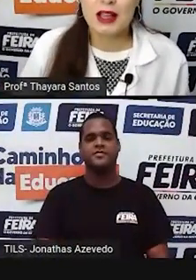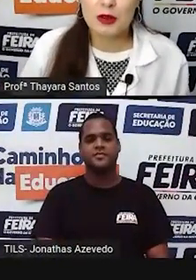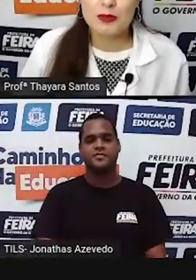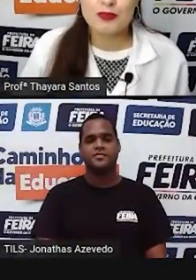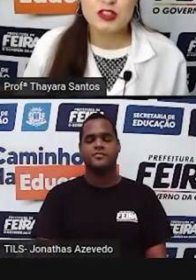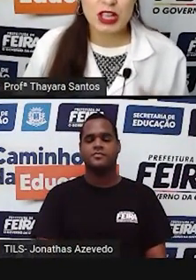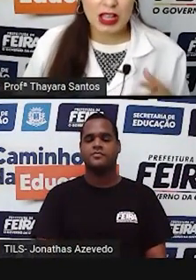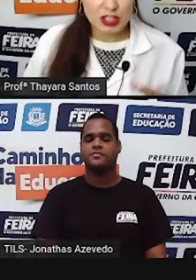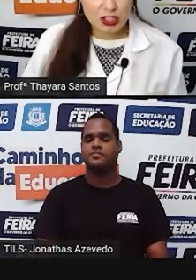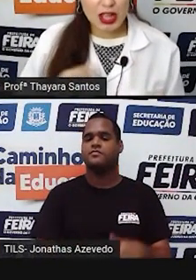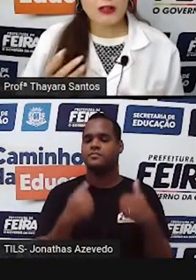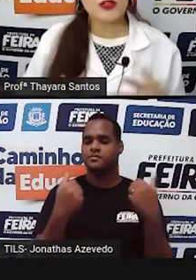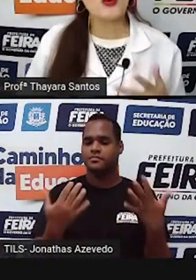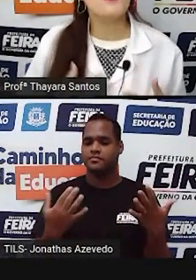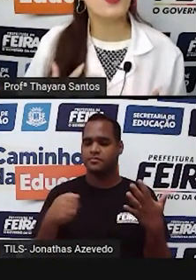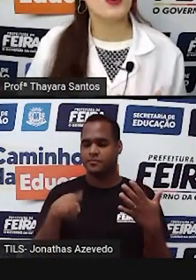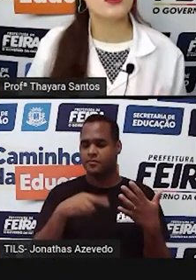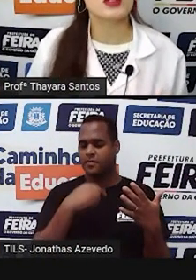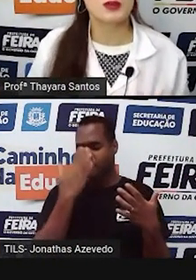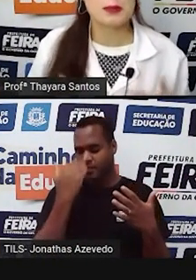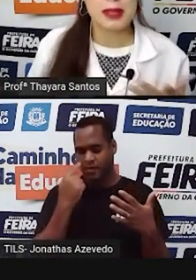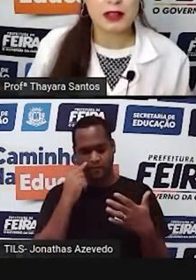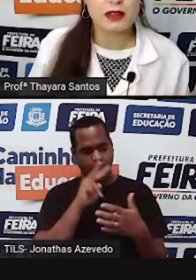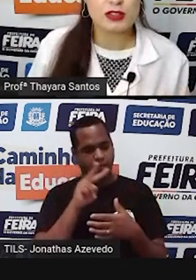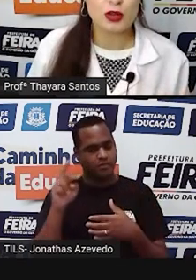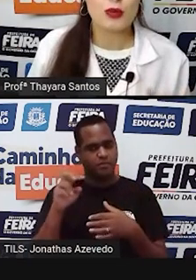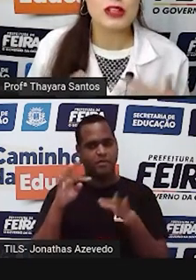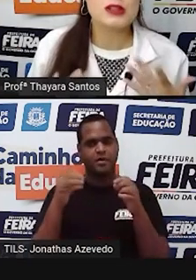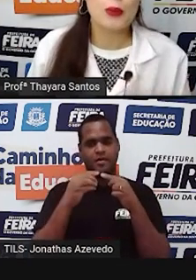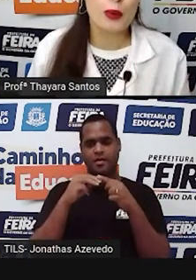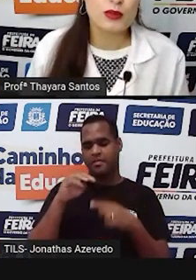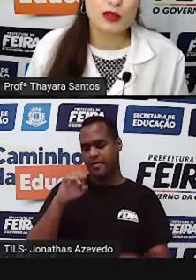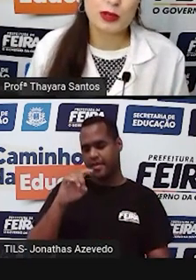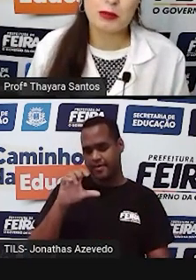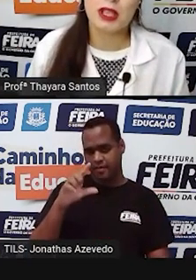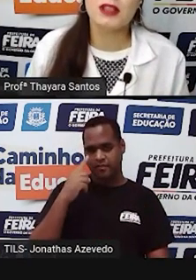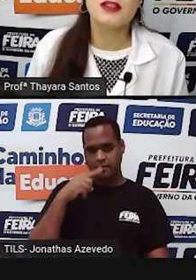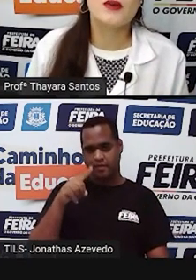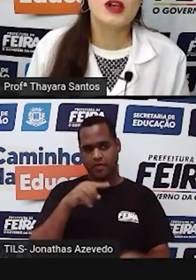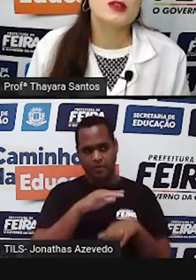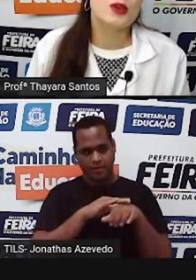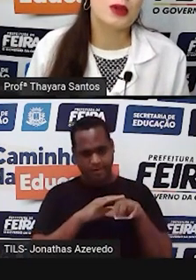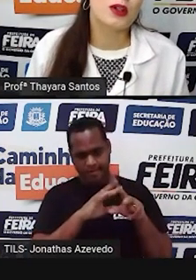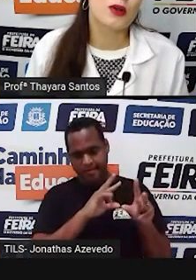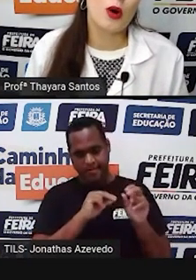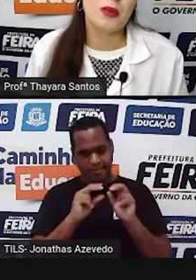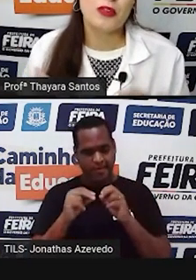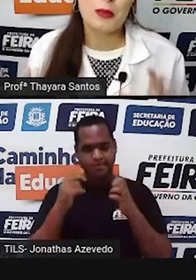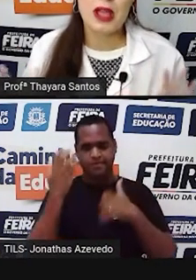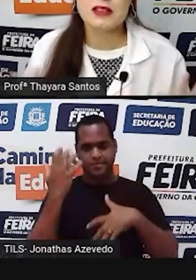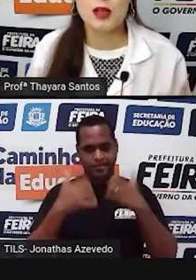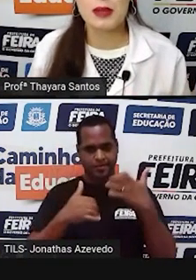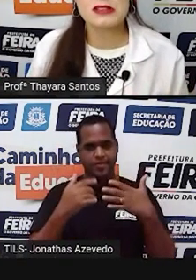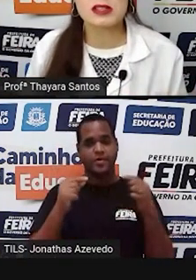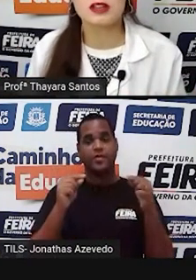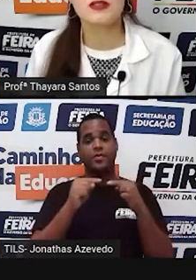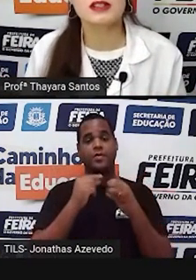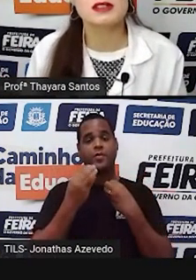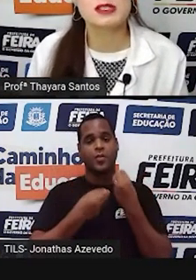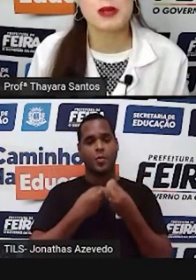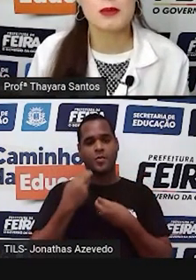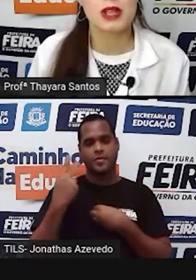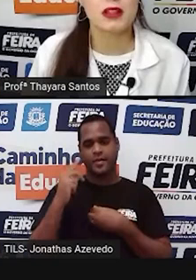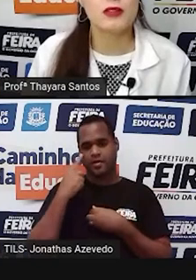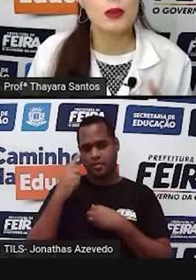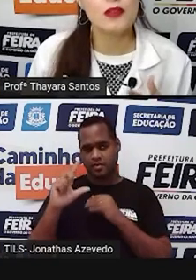Então, já que a gente já viu um pouco sobre Mendel, já conversou um pouco sobre Mendel, sobre como foi mais ou menos que ele